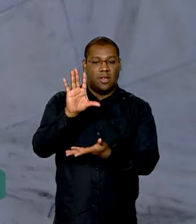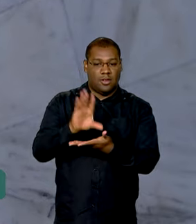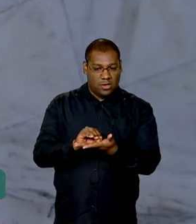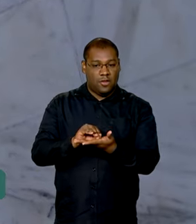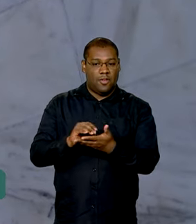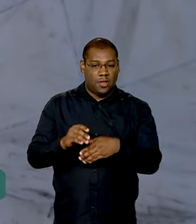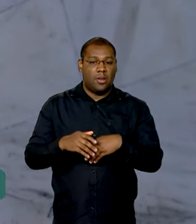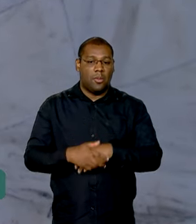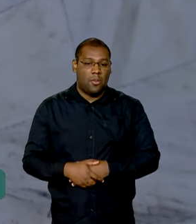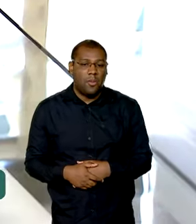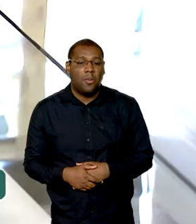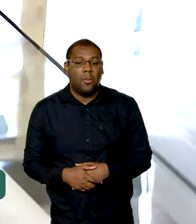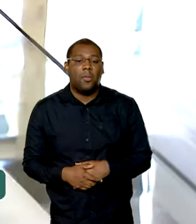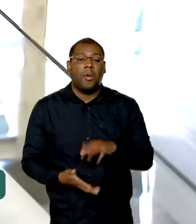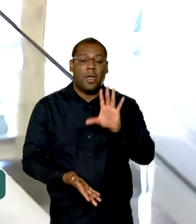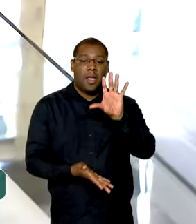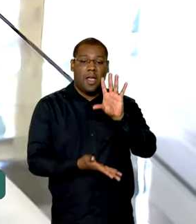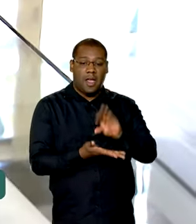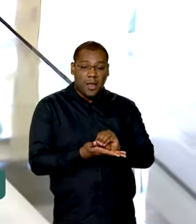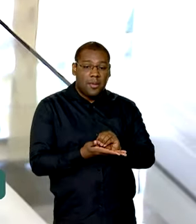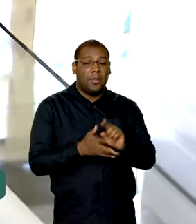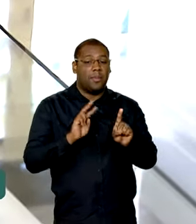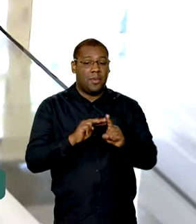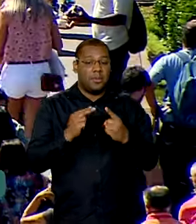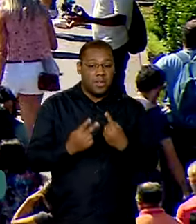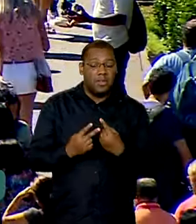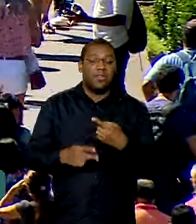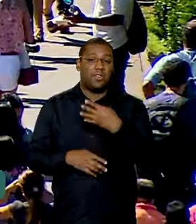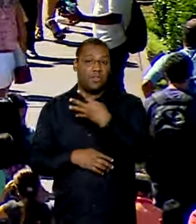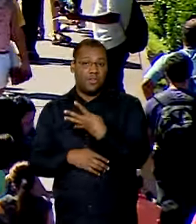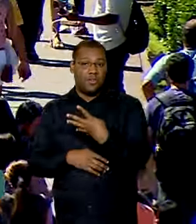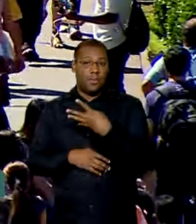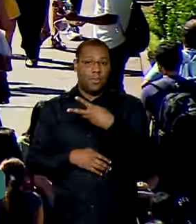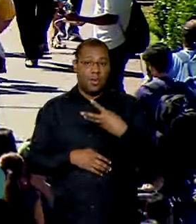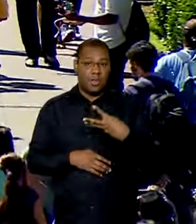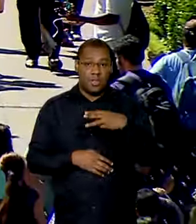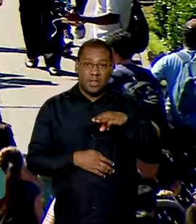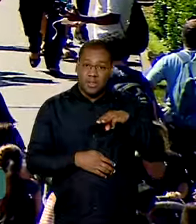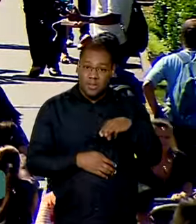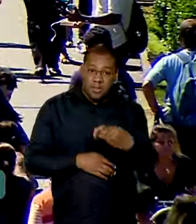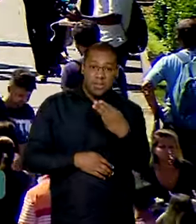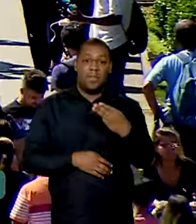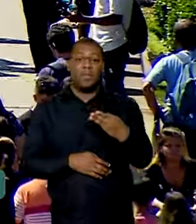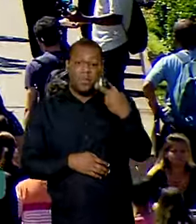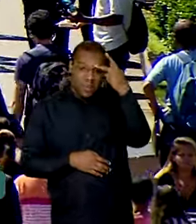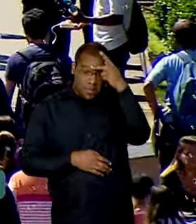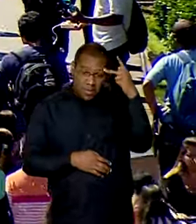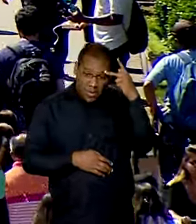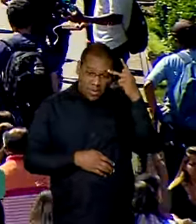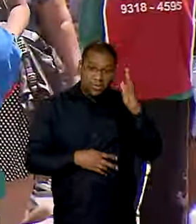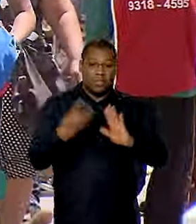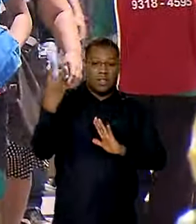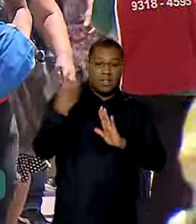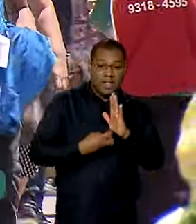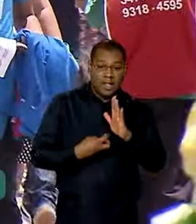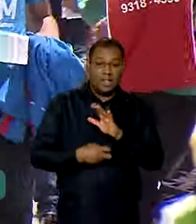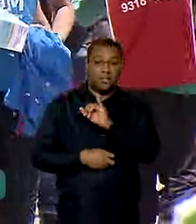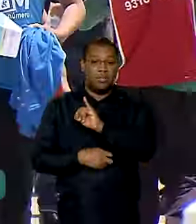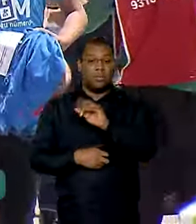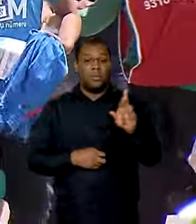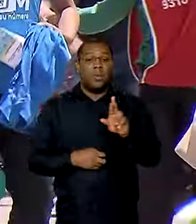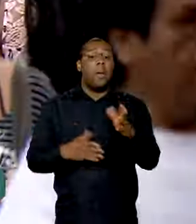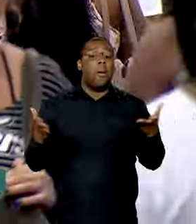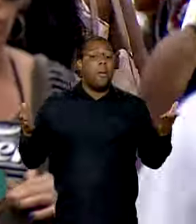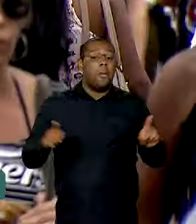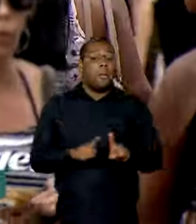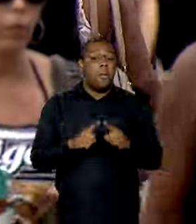A Receita espera receber 43 milhões de declarações até o fim do prazo. Mas até